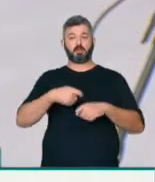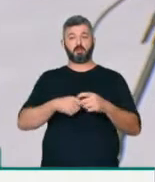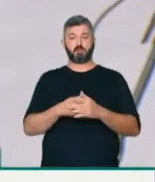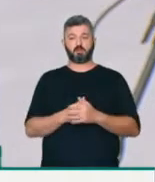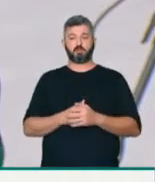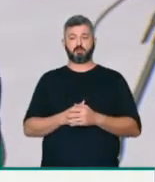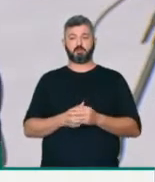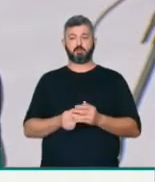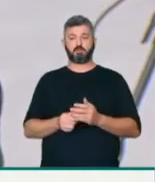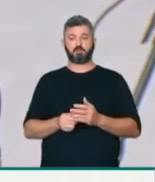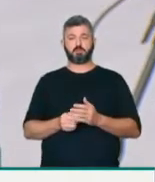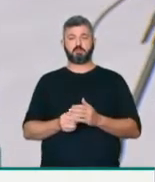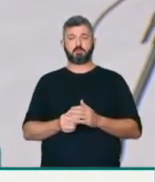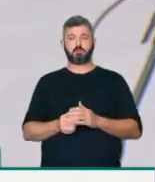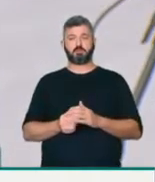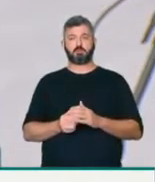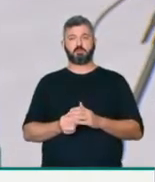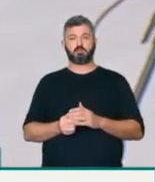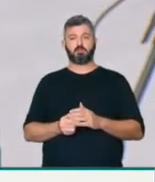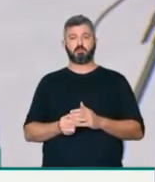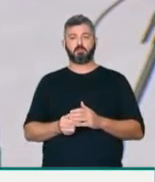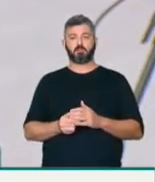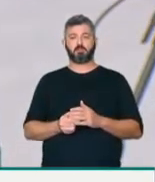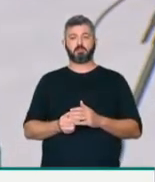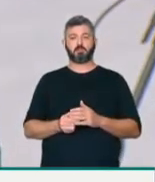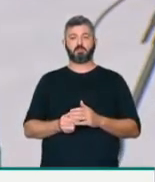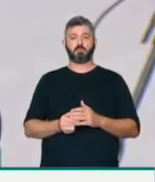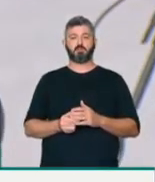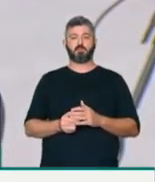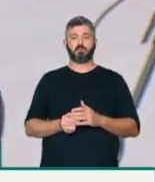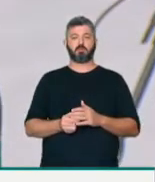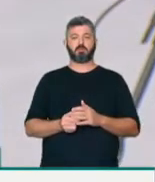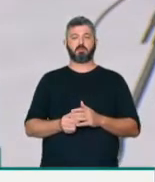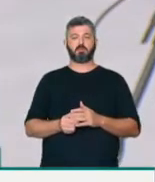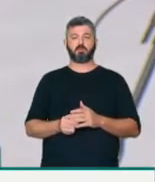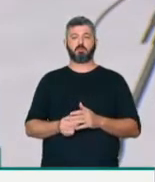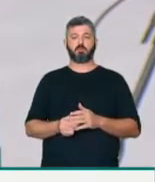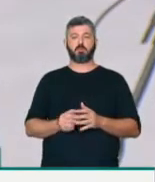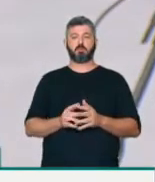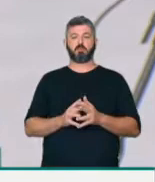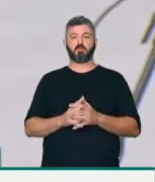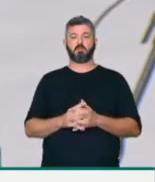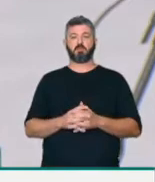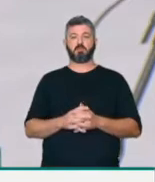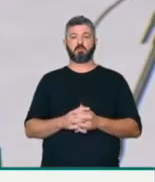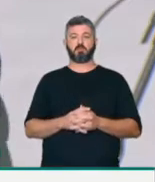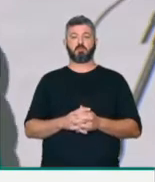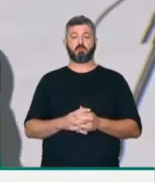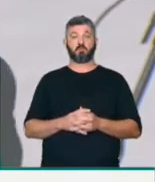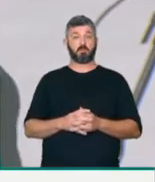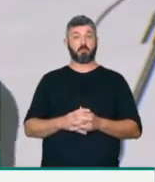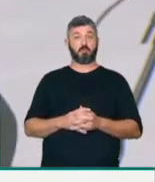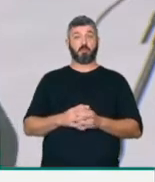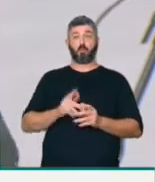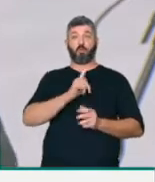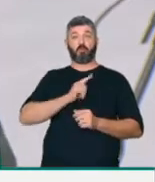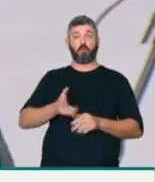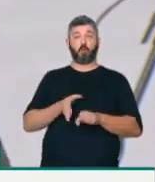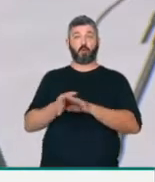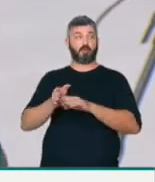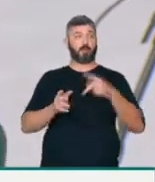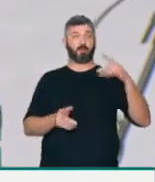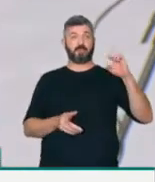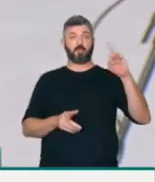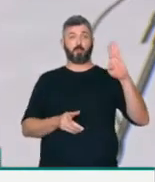PCdoB vota pela retirada de pauta. PCdoB, sim. Obrigado, deputado Perpeto. PCdoB, até na orientação do governo, eles já tratam. Vamos lá, vamos lá, deputado. queria pedir